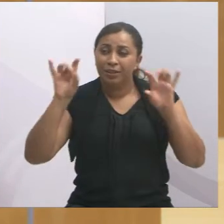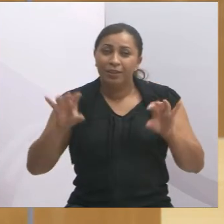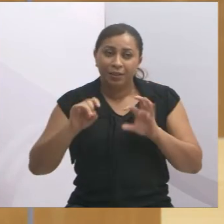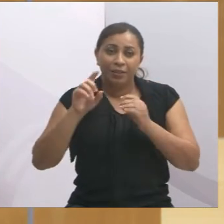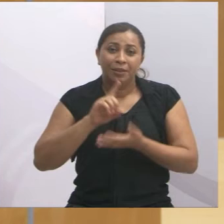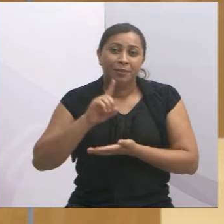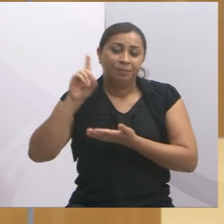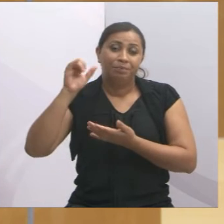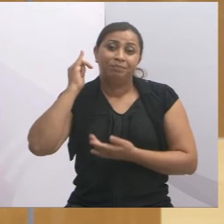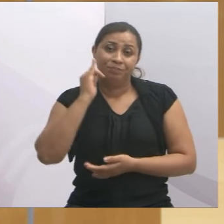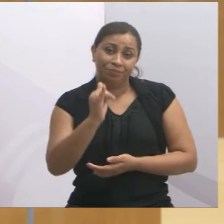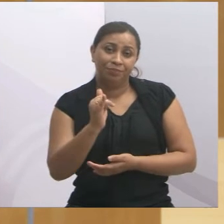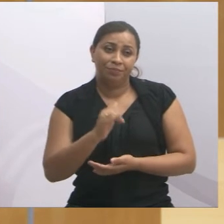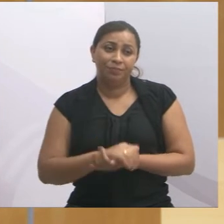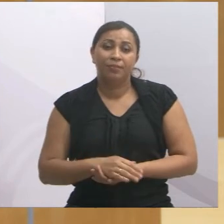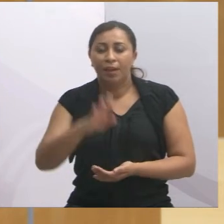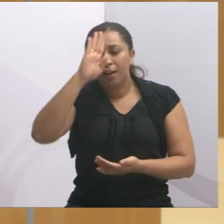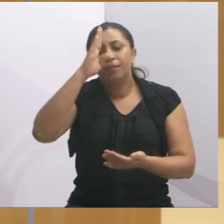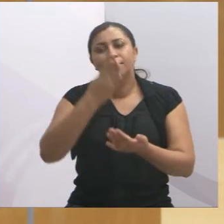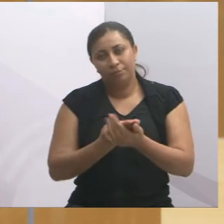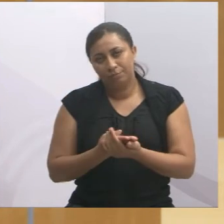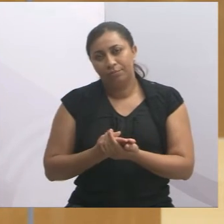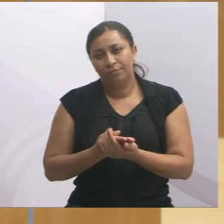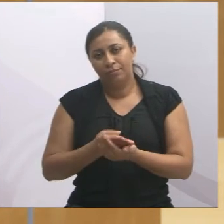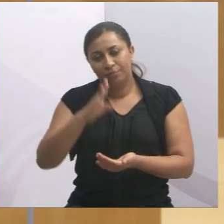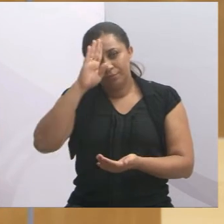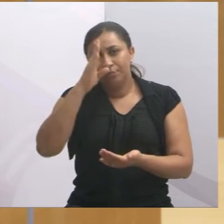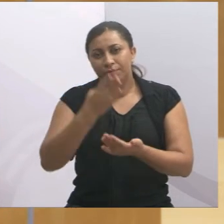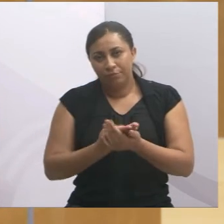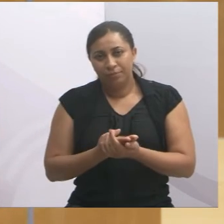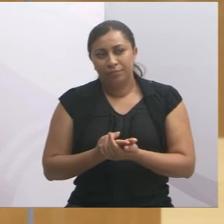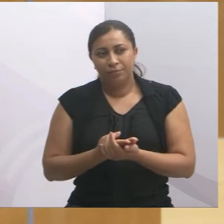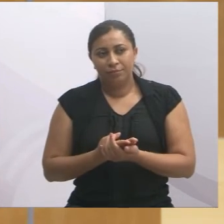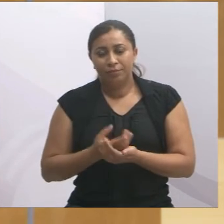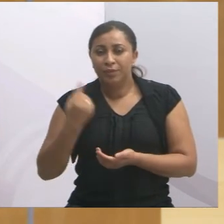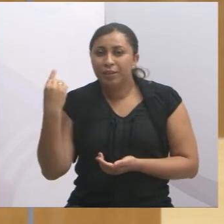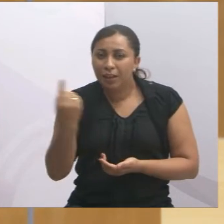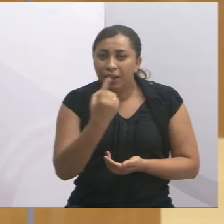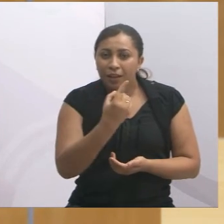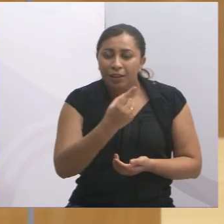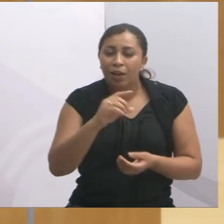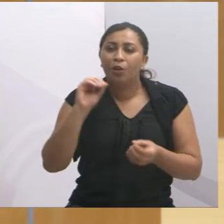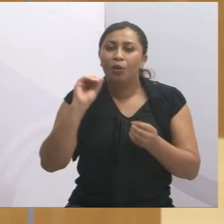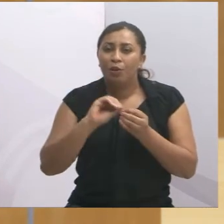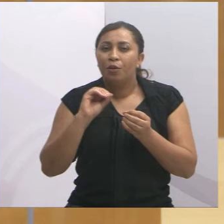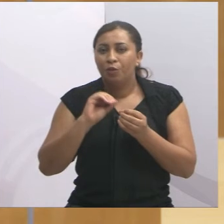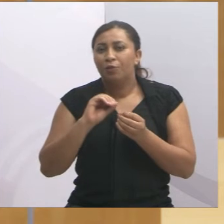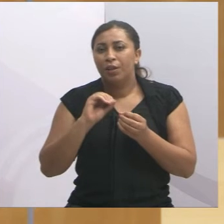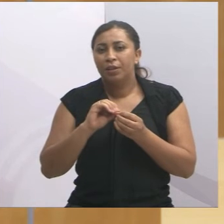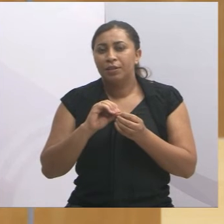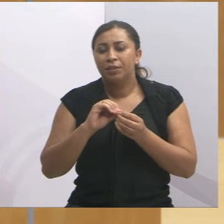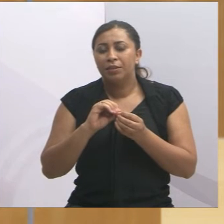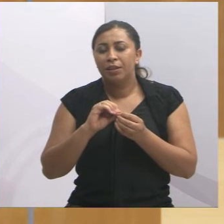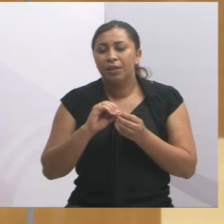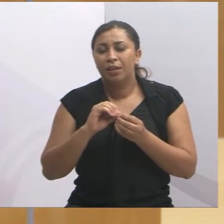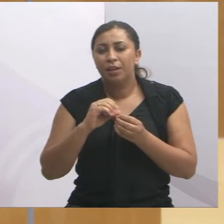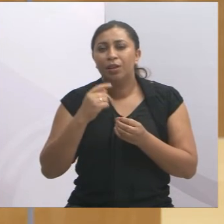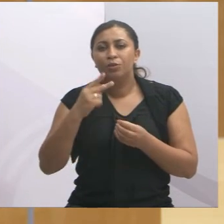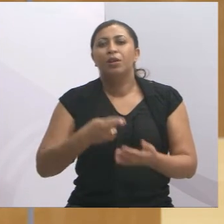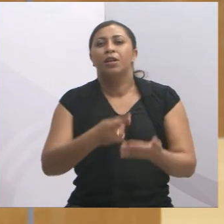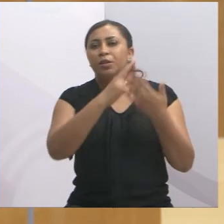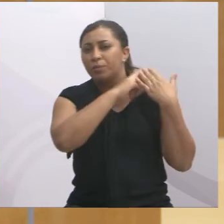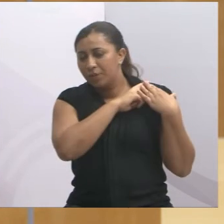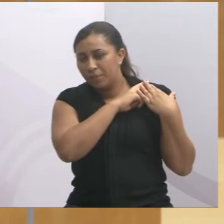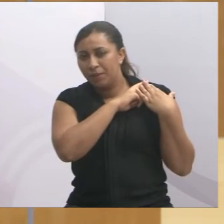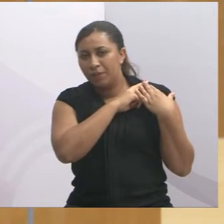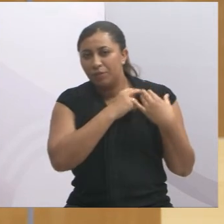e dizer, acredite gente, acredite que se cada um fazer a sua parcela, você limpando a frente da